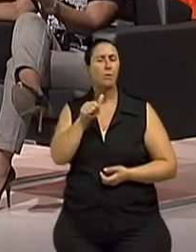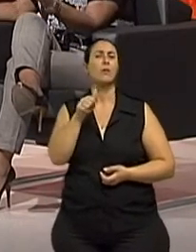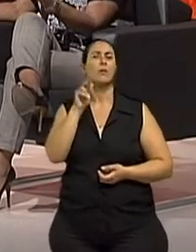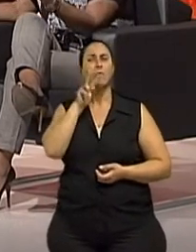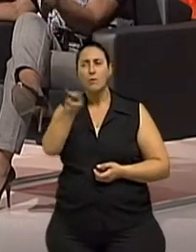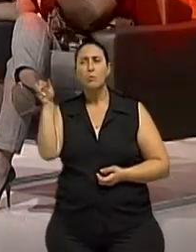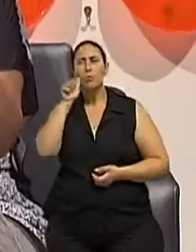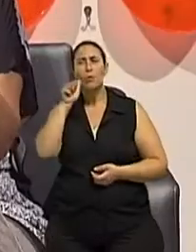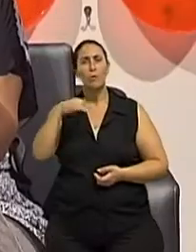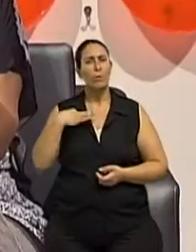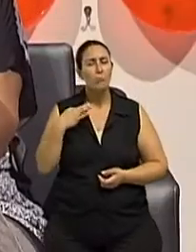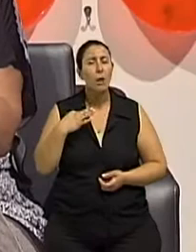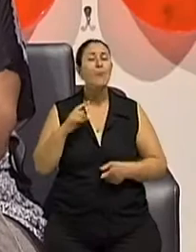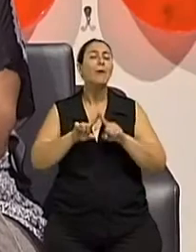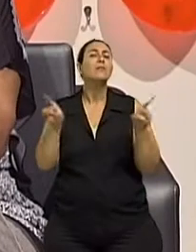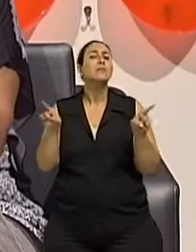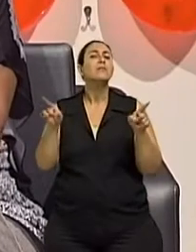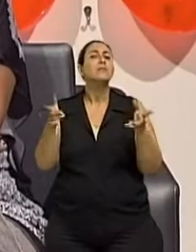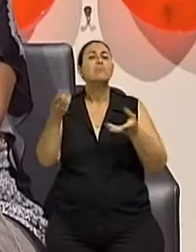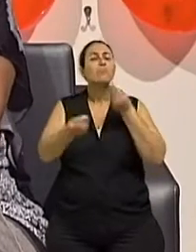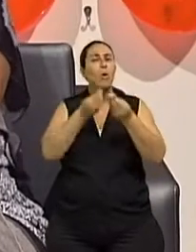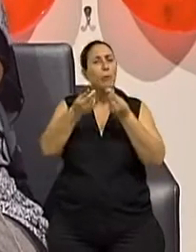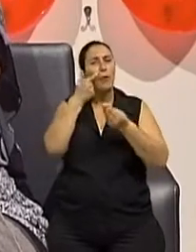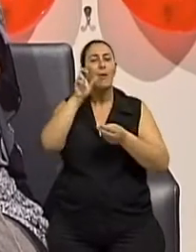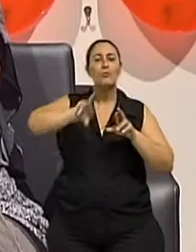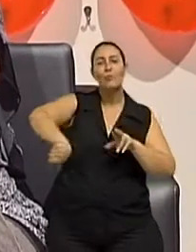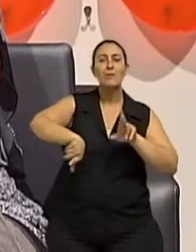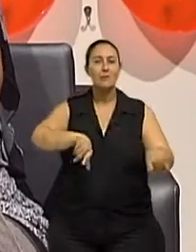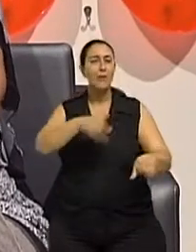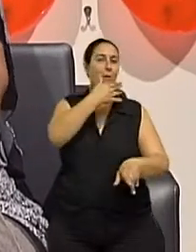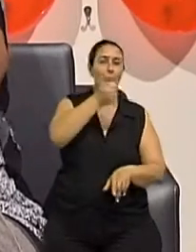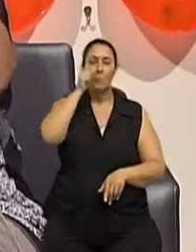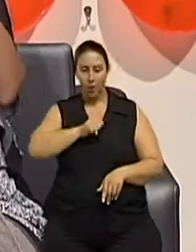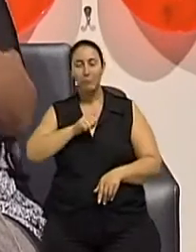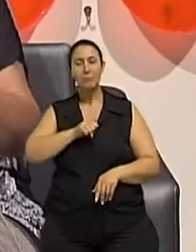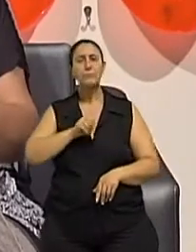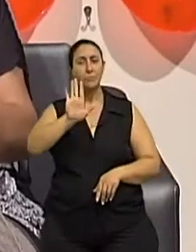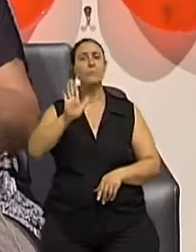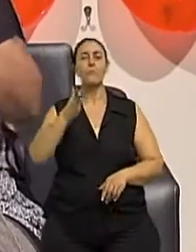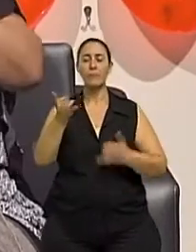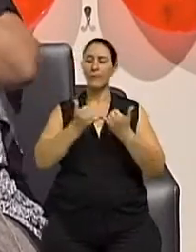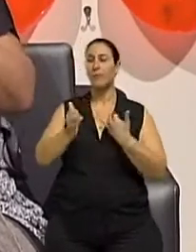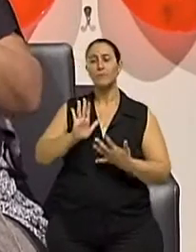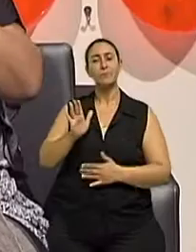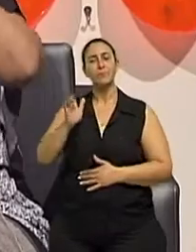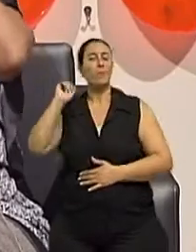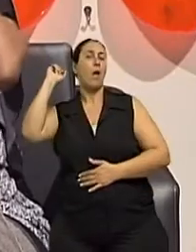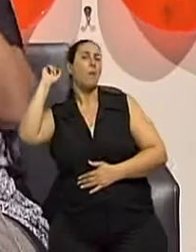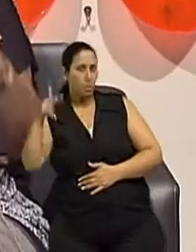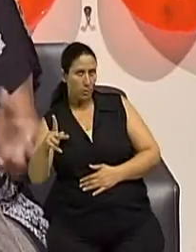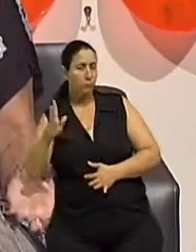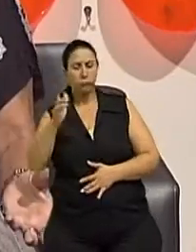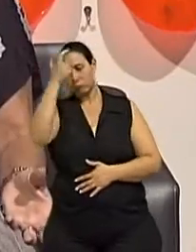voluntária, mas a gente vai falar na questão de gênero também. Mas vamos começar a questão da retomada. Me aposentei, um exemplo,